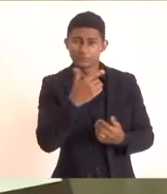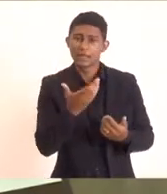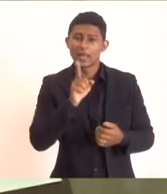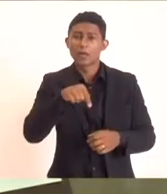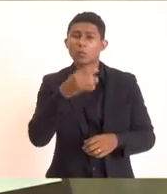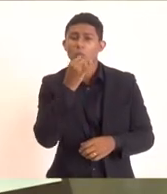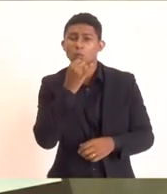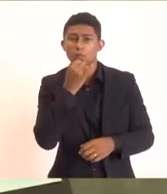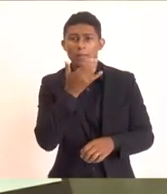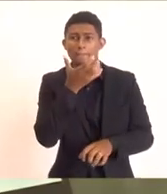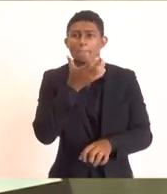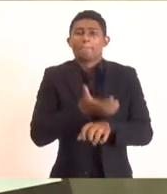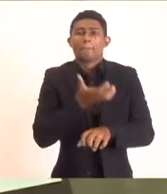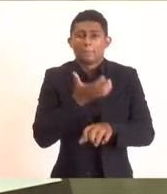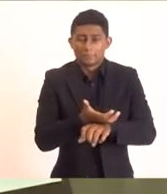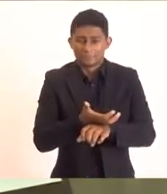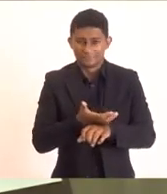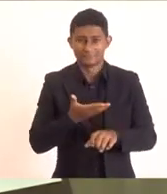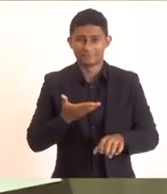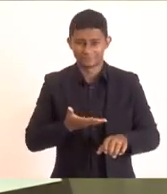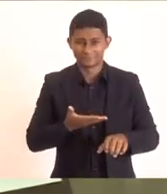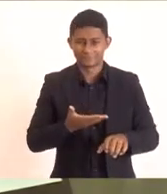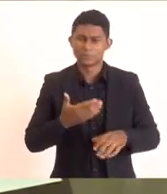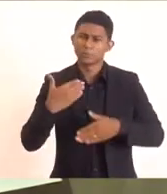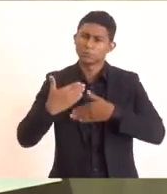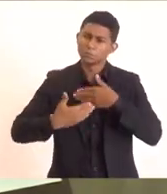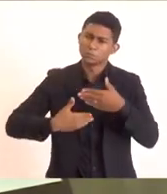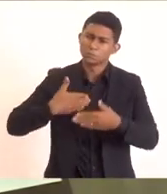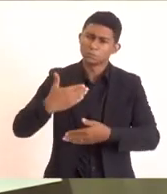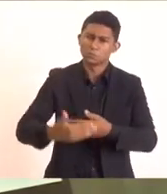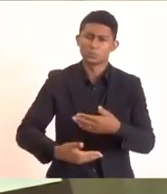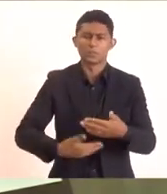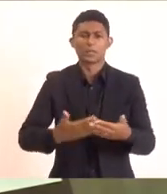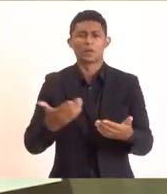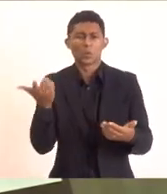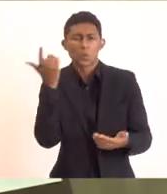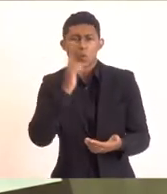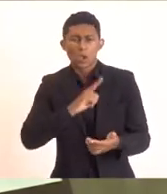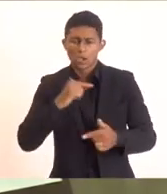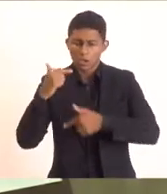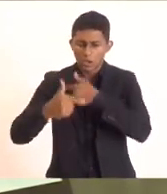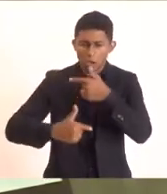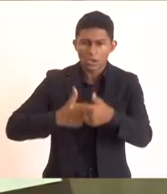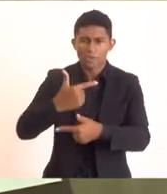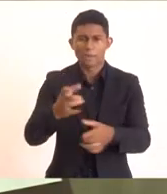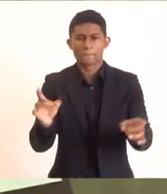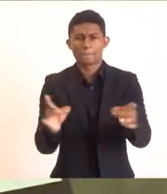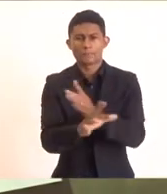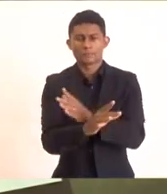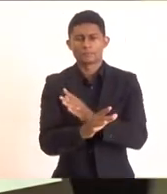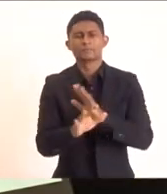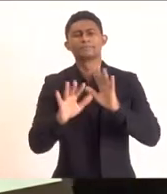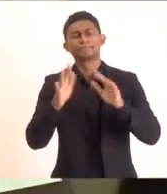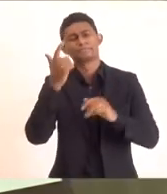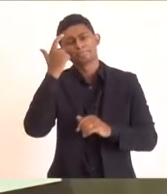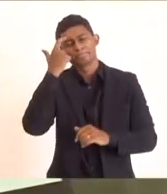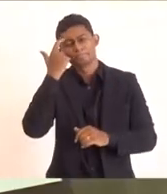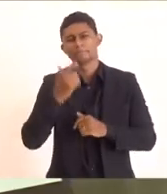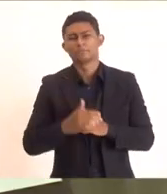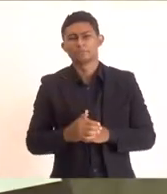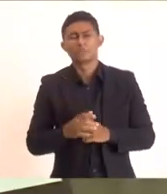os cômodos, e transforma em produto acabado. Então, ele só se